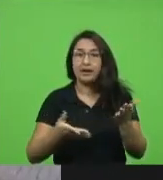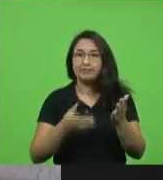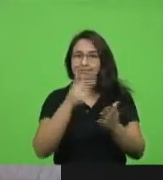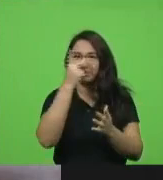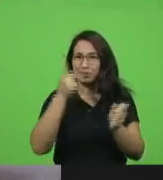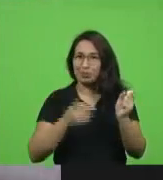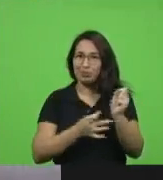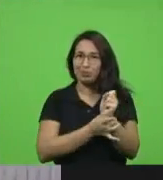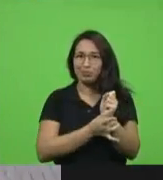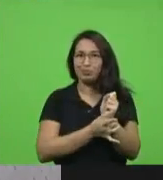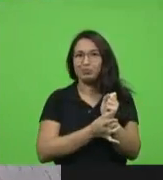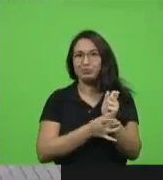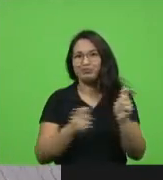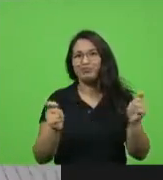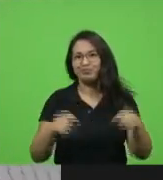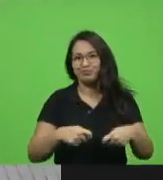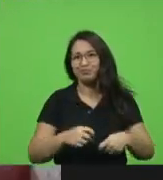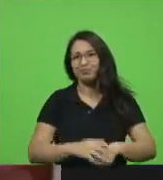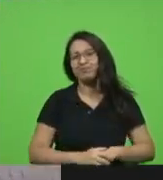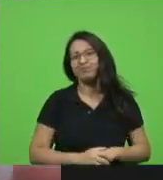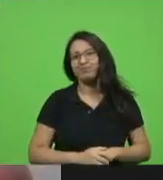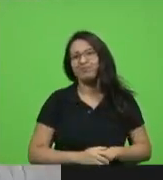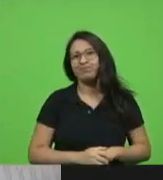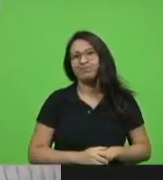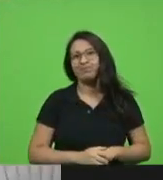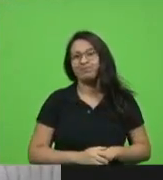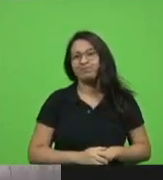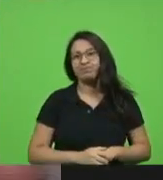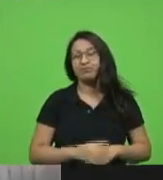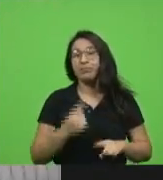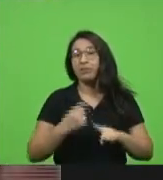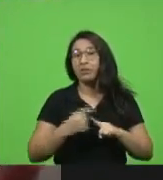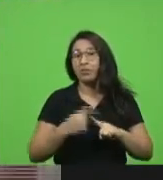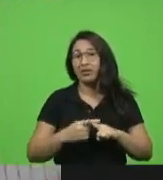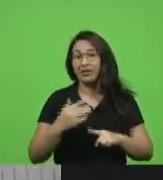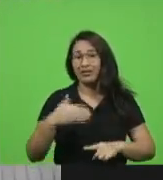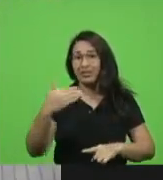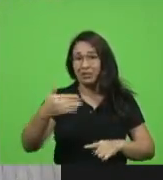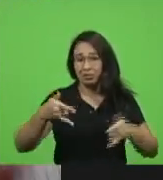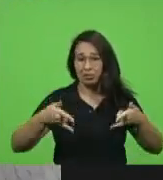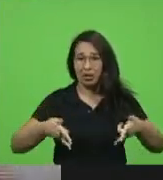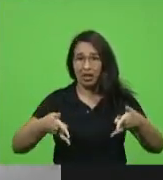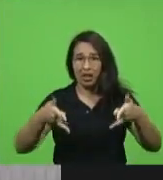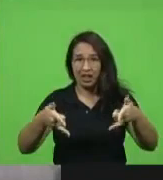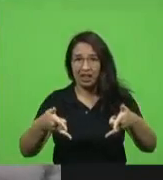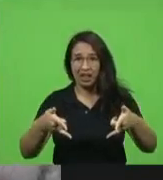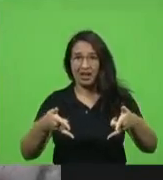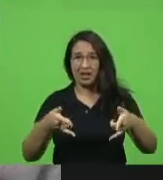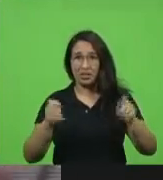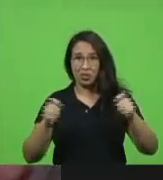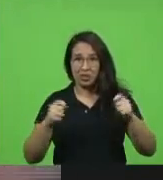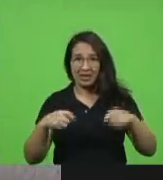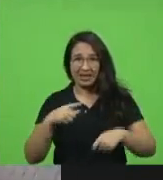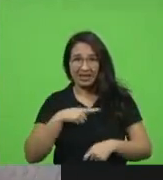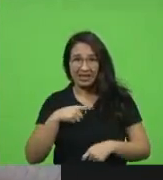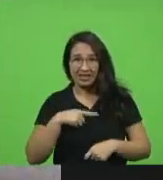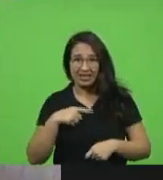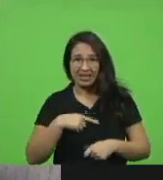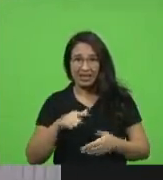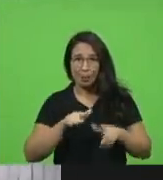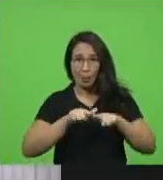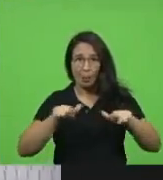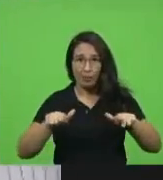desse jeito não vai haver leitos de UTI suficiente nunca minha gente nunca